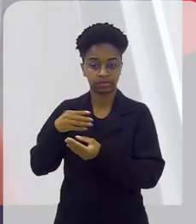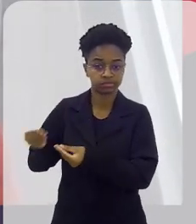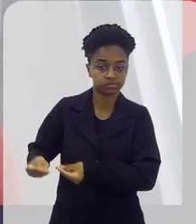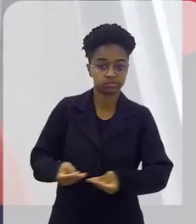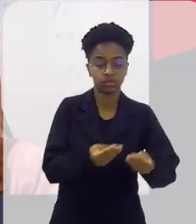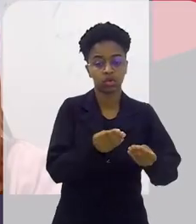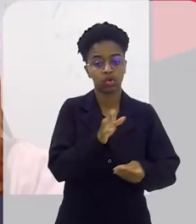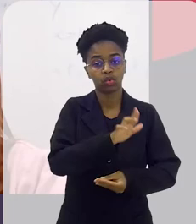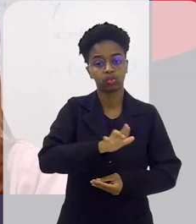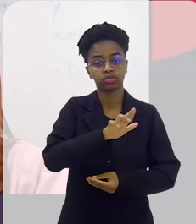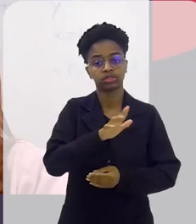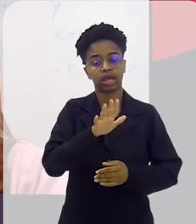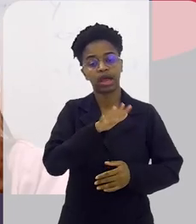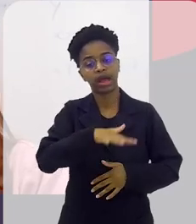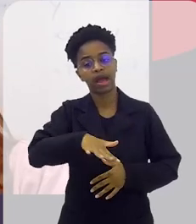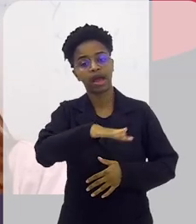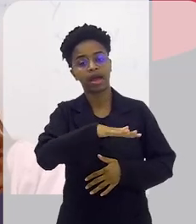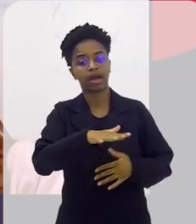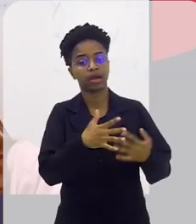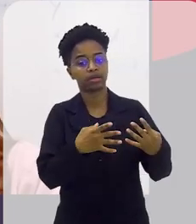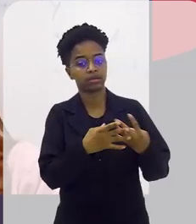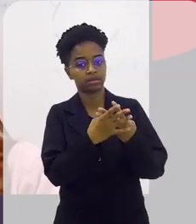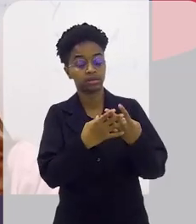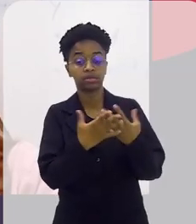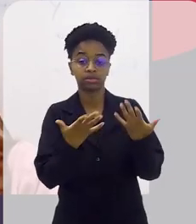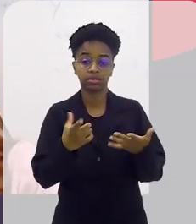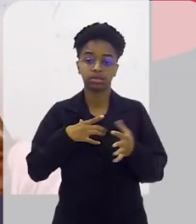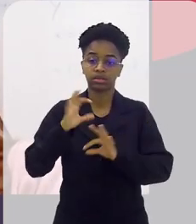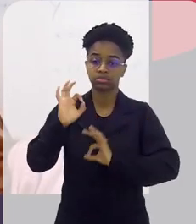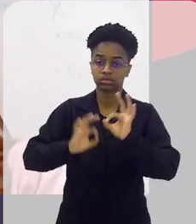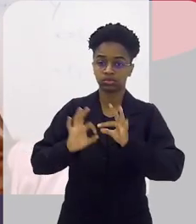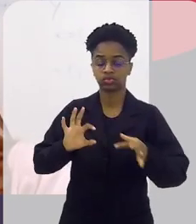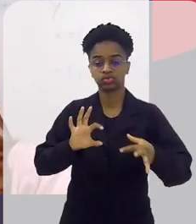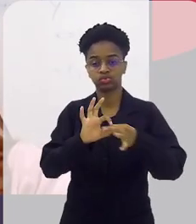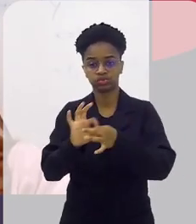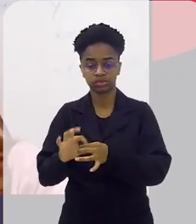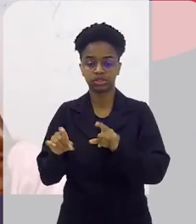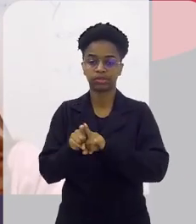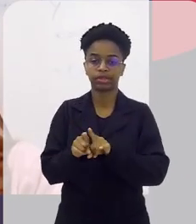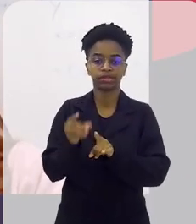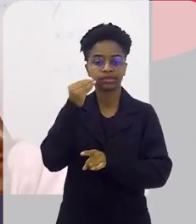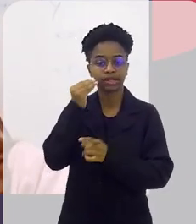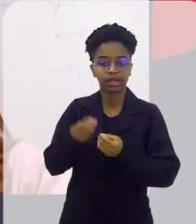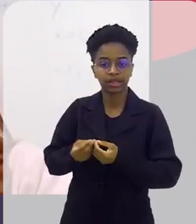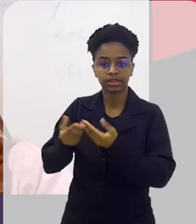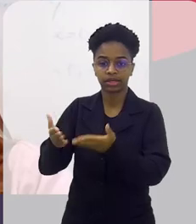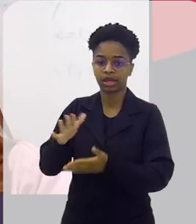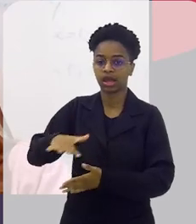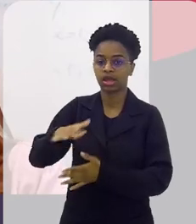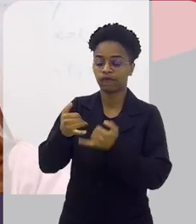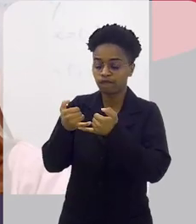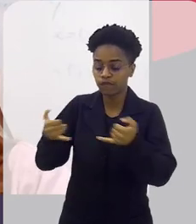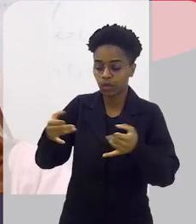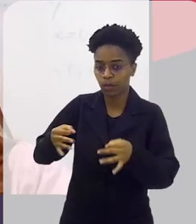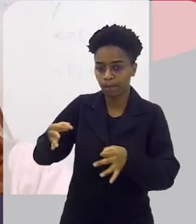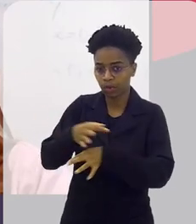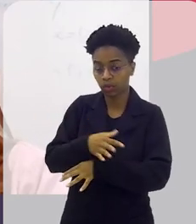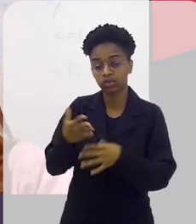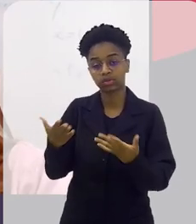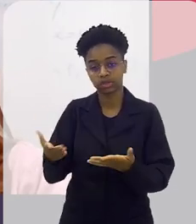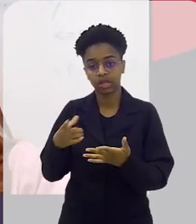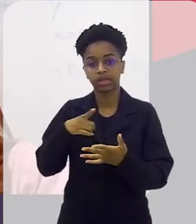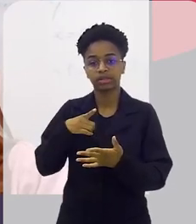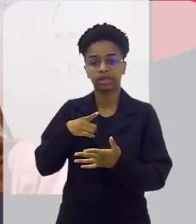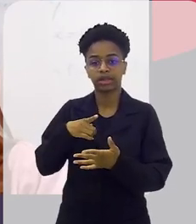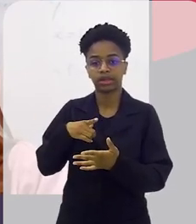tecido. Então, ele está juntando esses pontos, para poder entregar na indústria tecido já o fio. E aí,